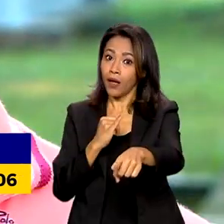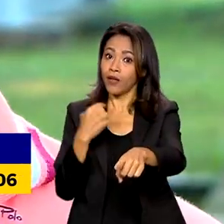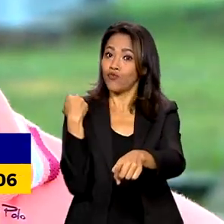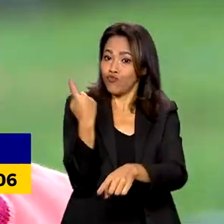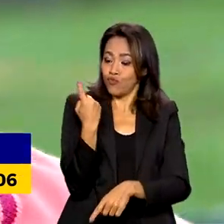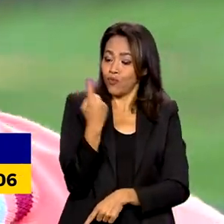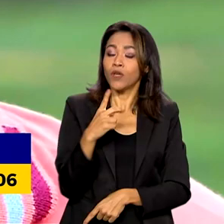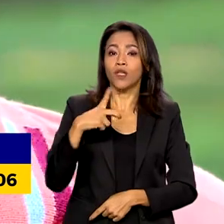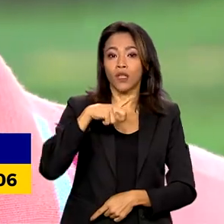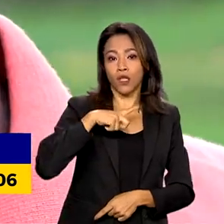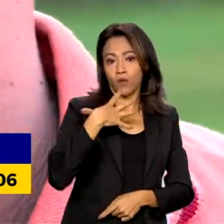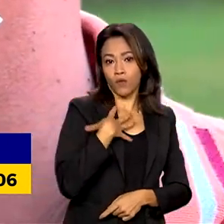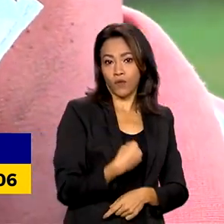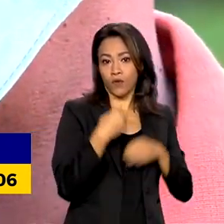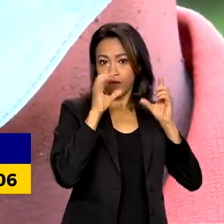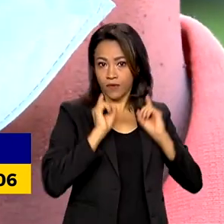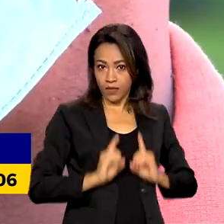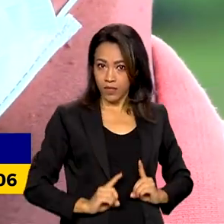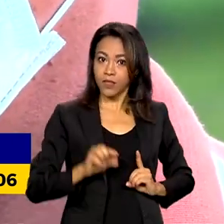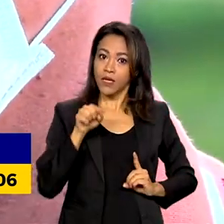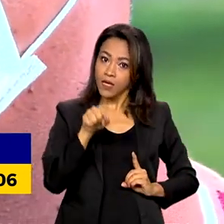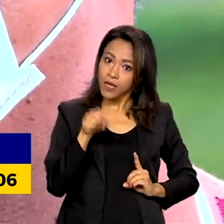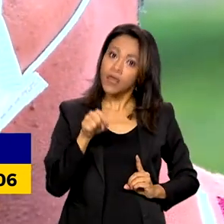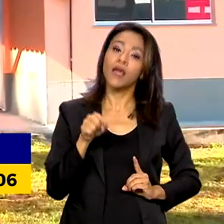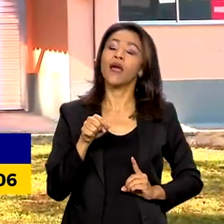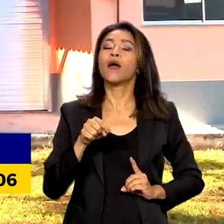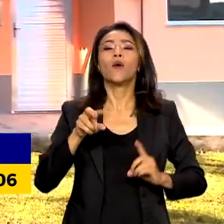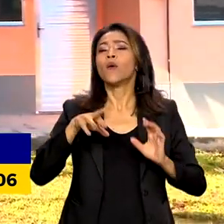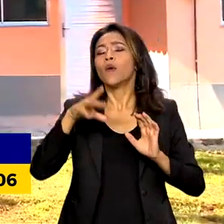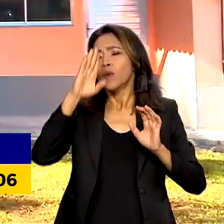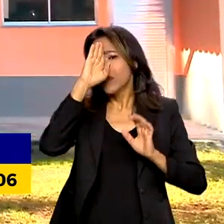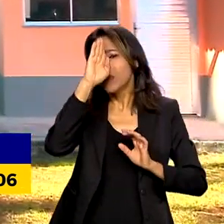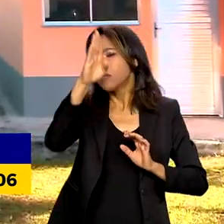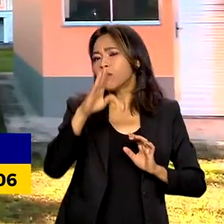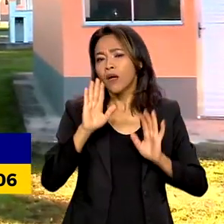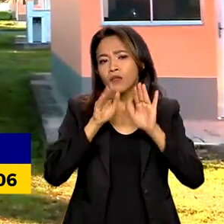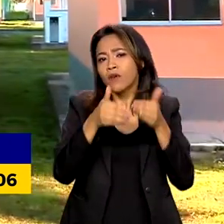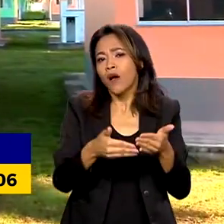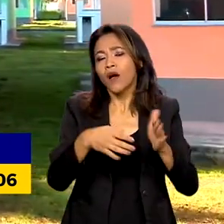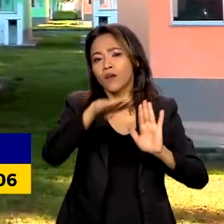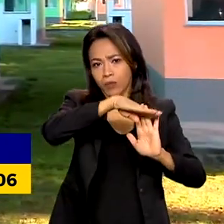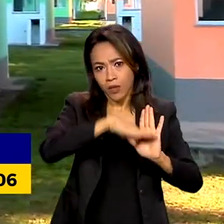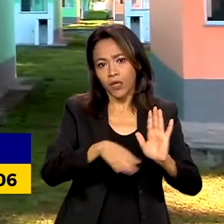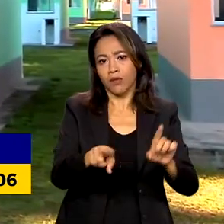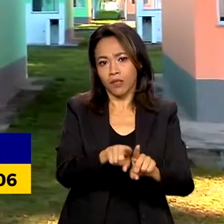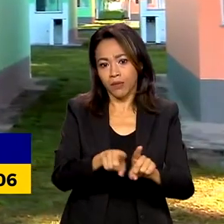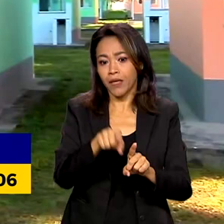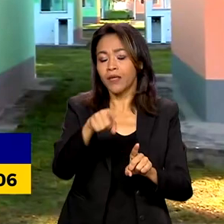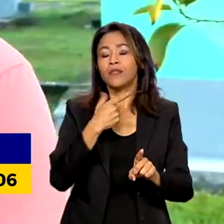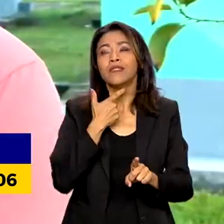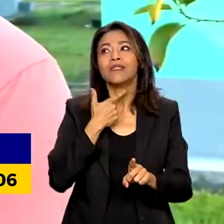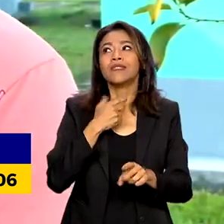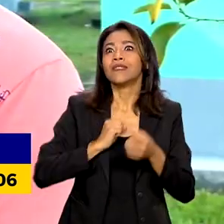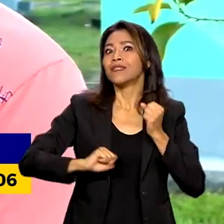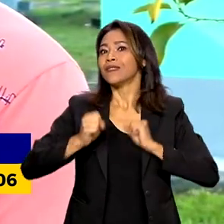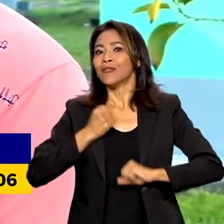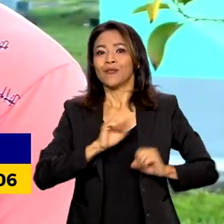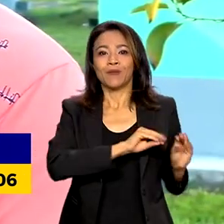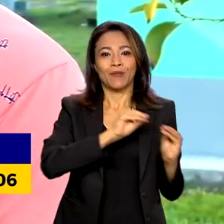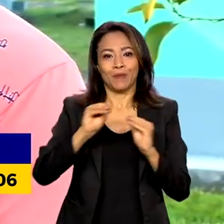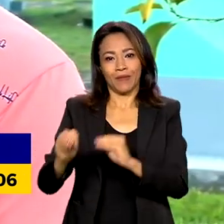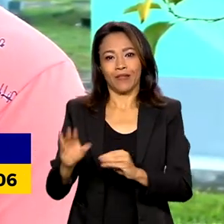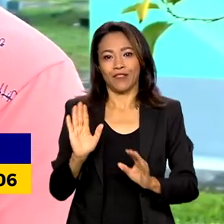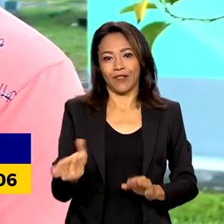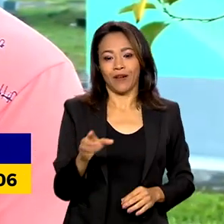com deficiência, uma das prioridades no programa Minha Casa Minha Vida. E não vê a hora de se mudar. Vai ser muito